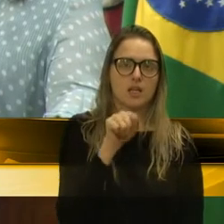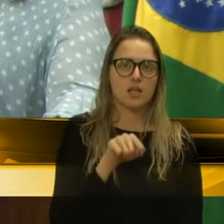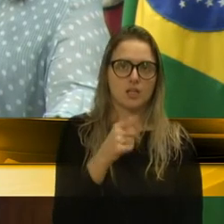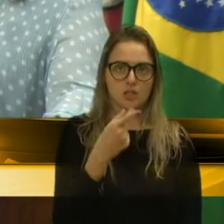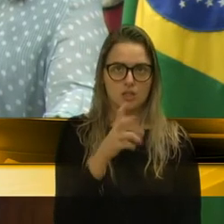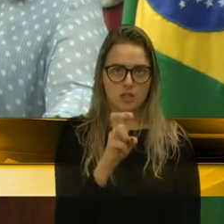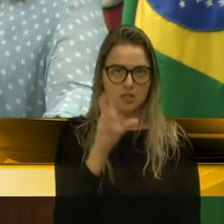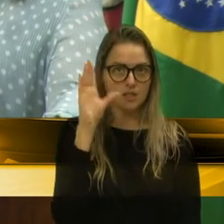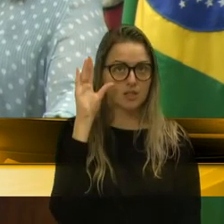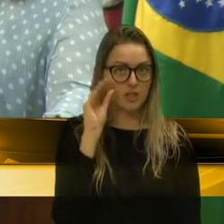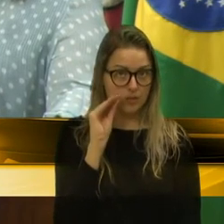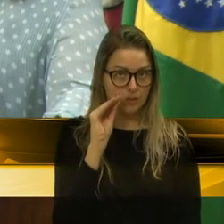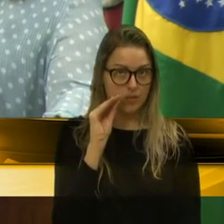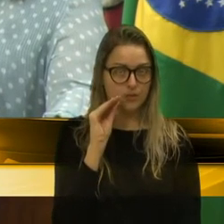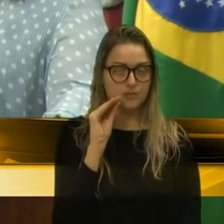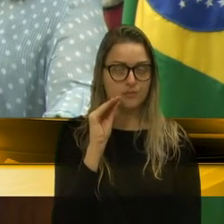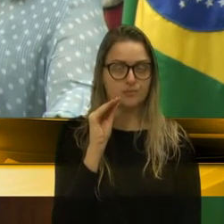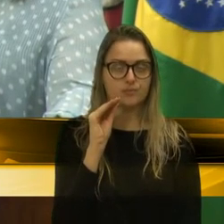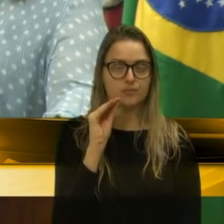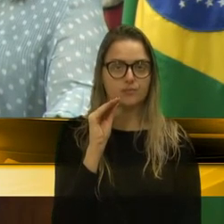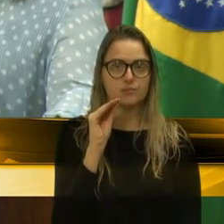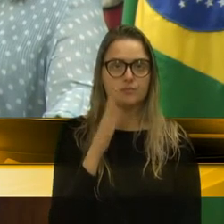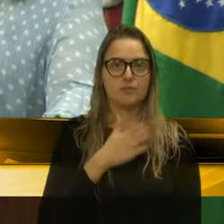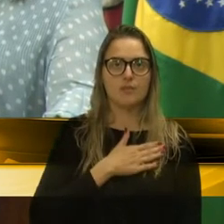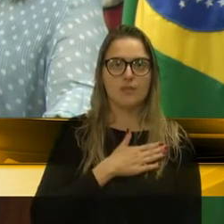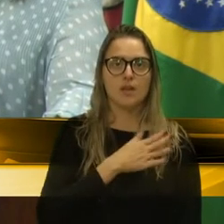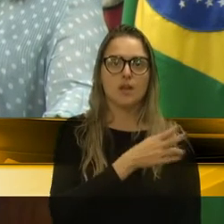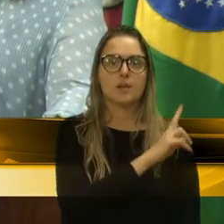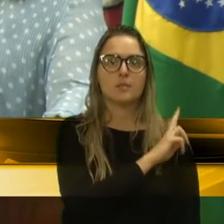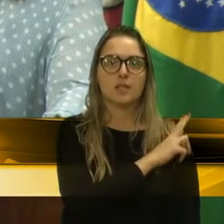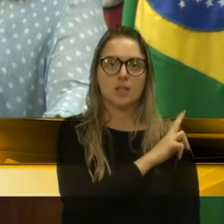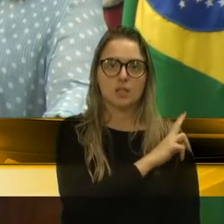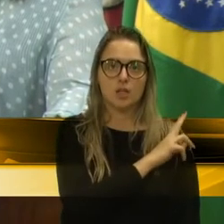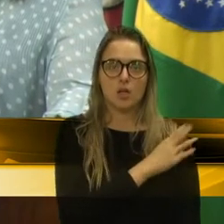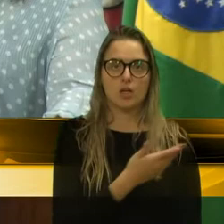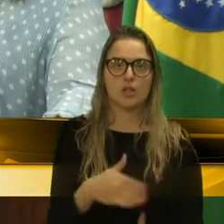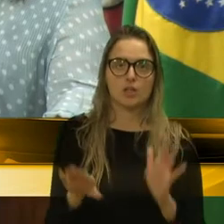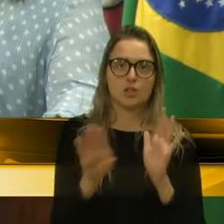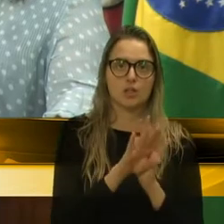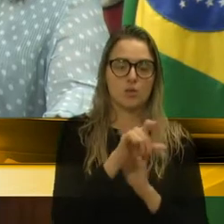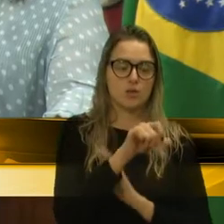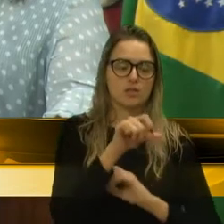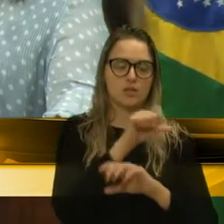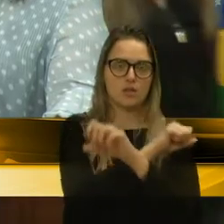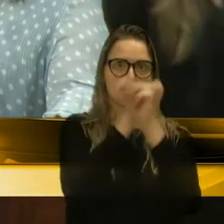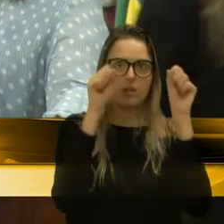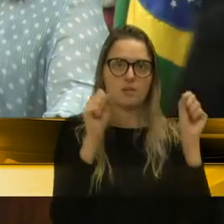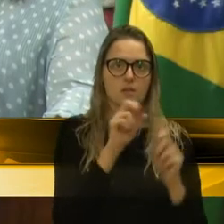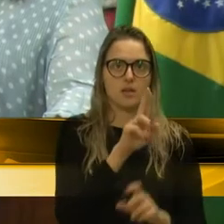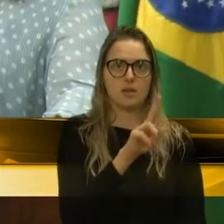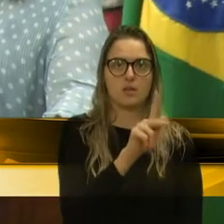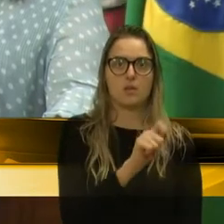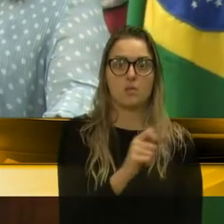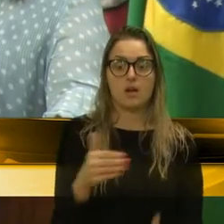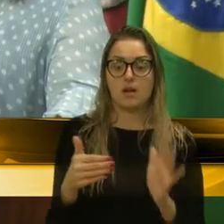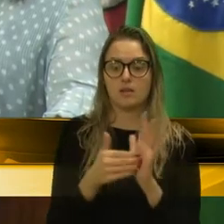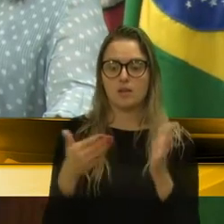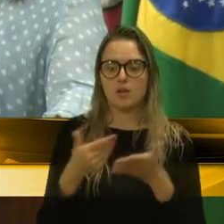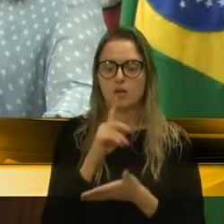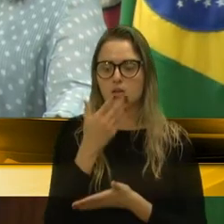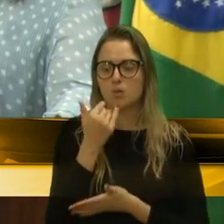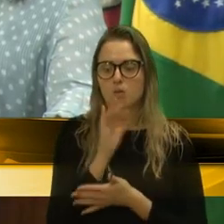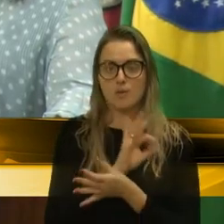da noite. A minha nora foi para lá às 9h da manhã. Então, até agora sem almoço.